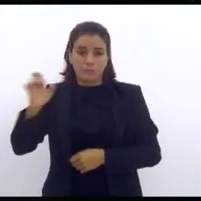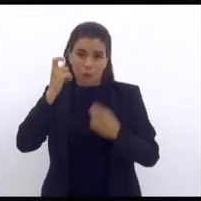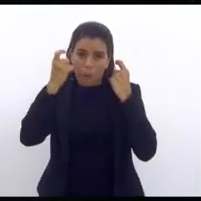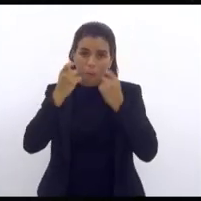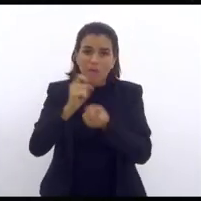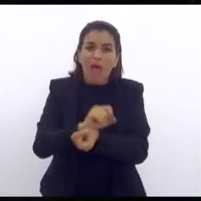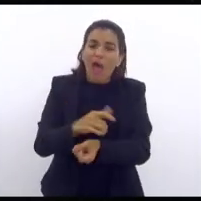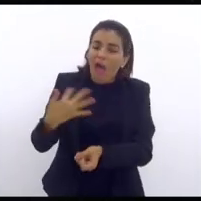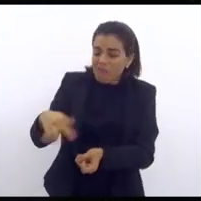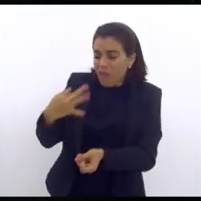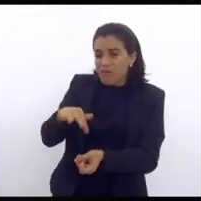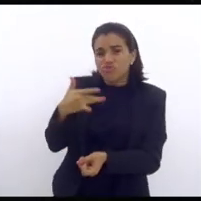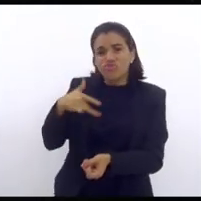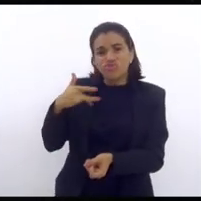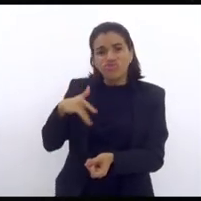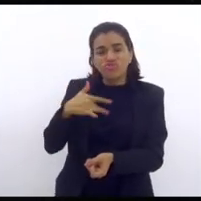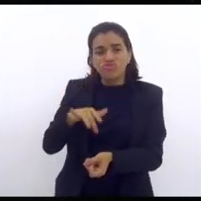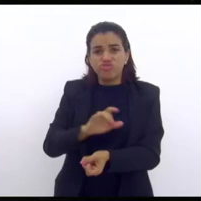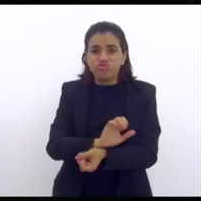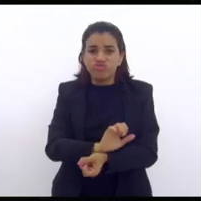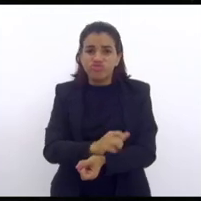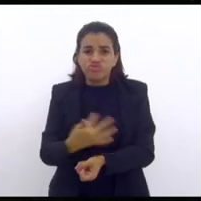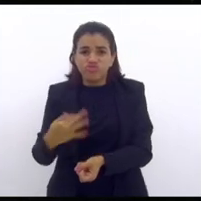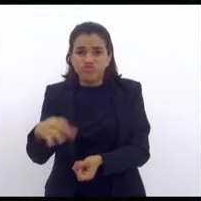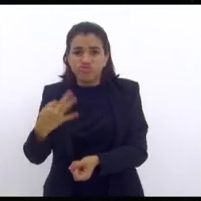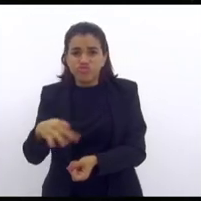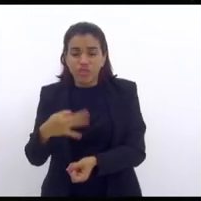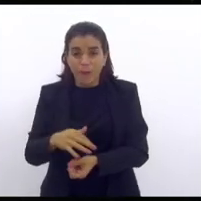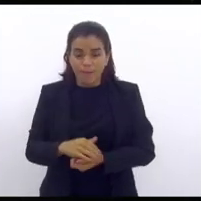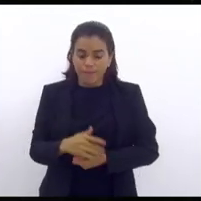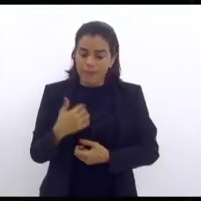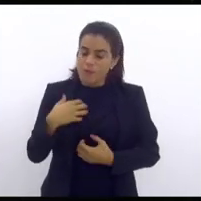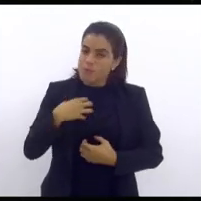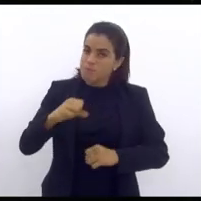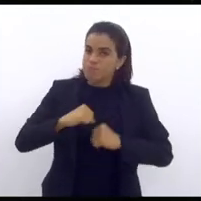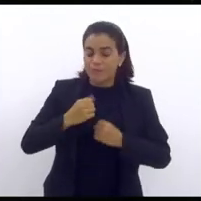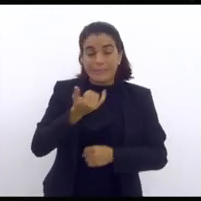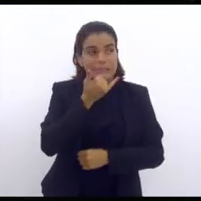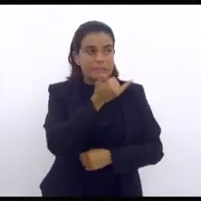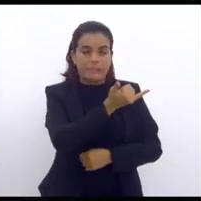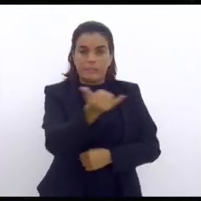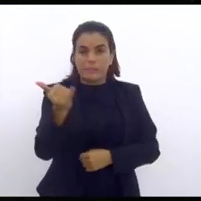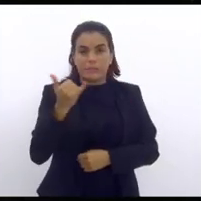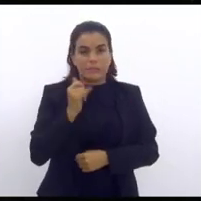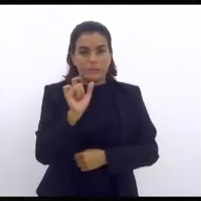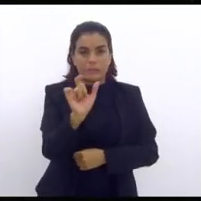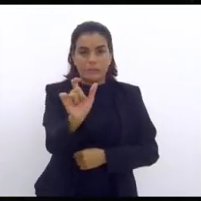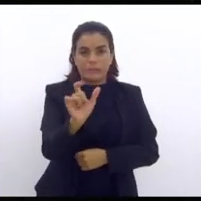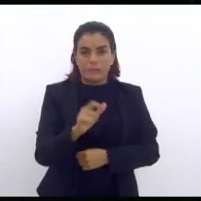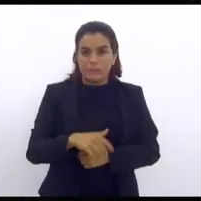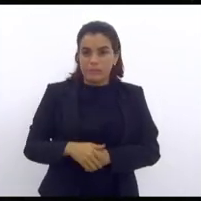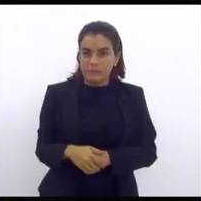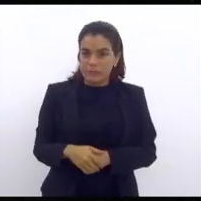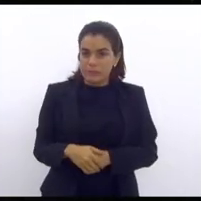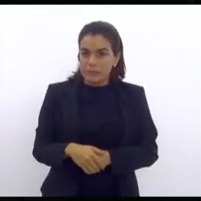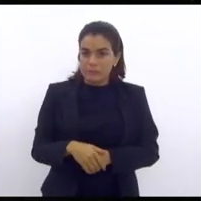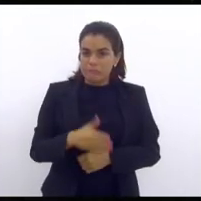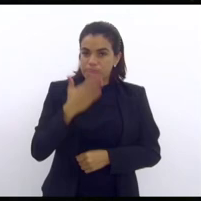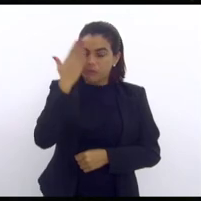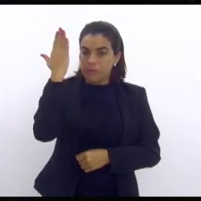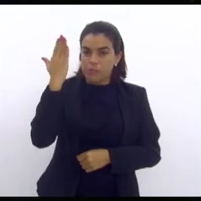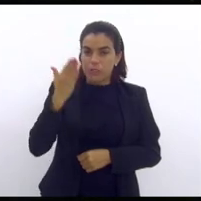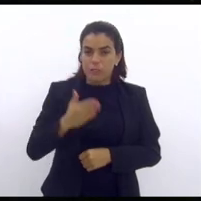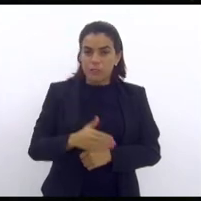Não é possível, cara. Cara, e sabe o que eu fico puta? Ai, usei. Desculpa a palavra. Mas, cara, o meu marido,